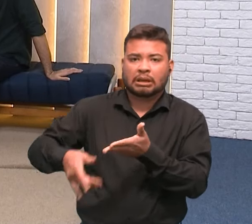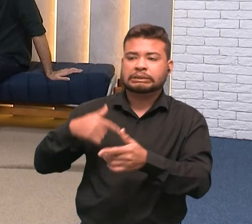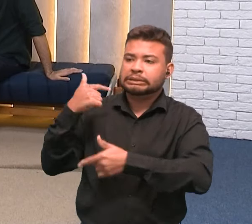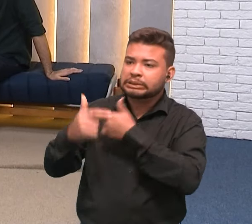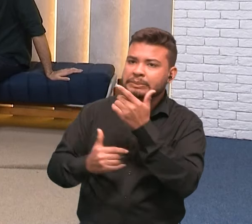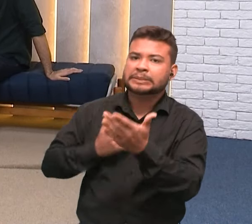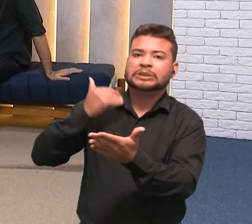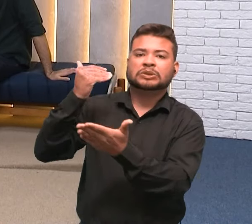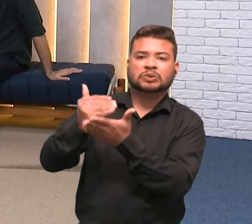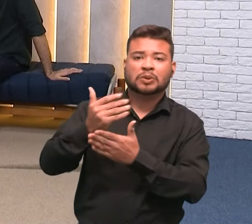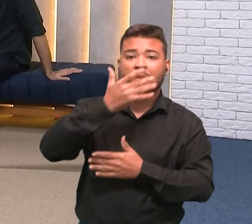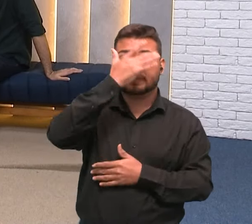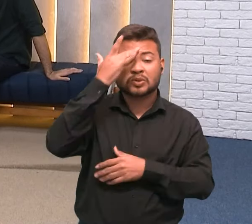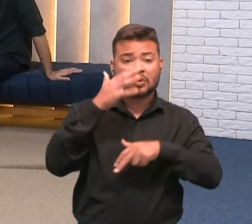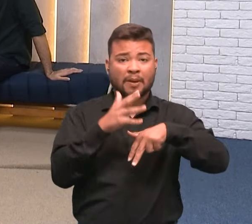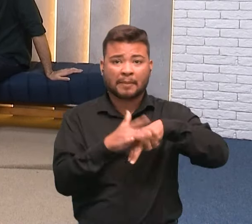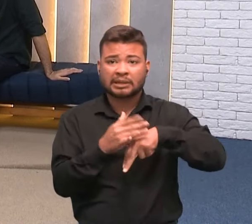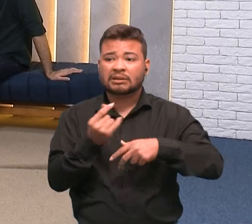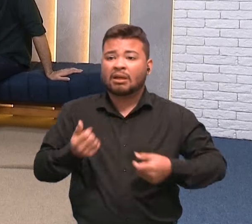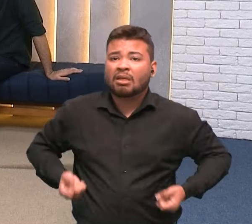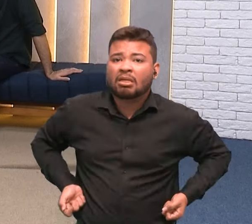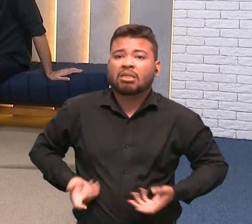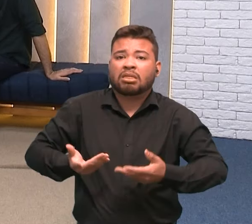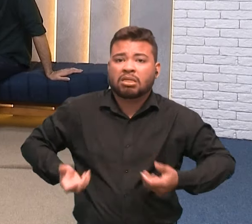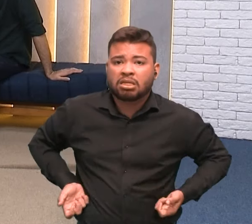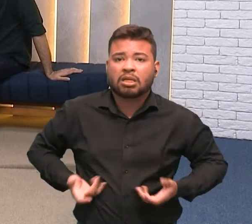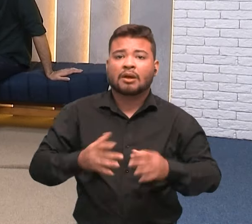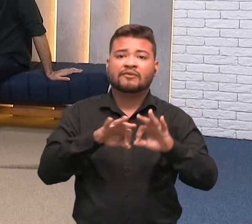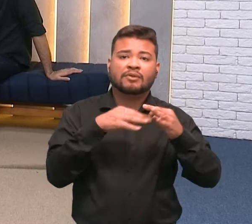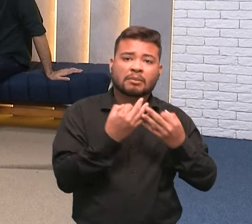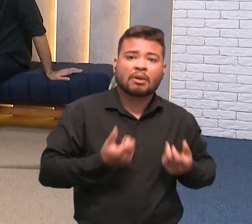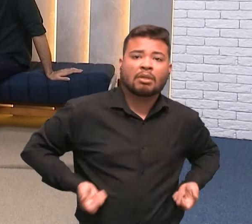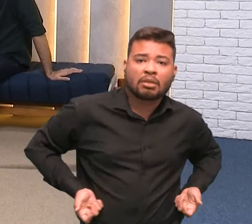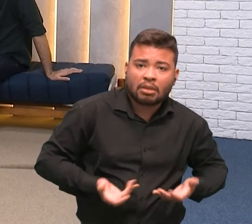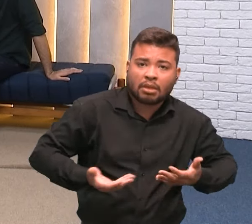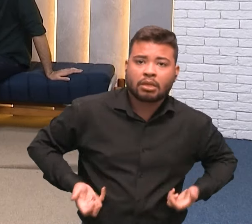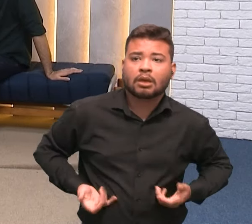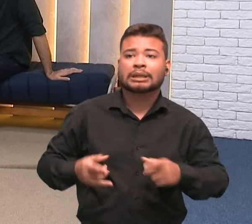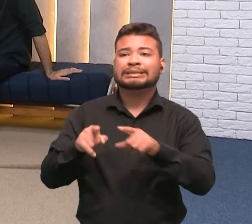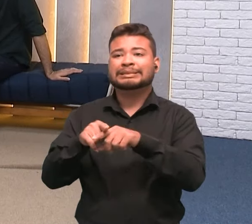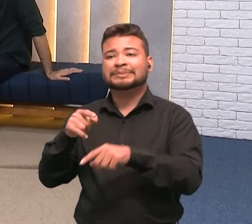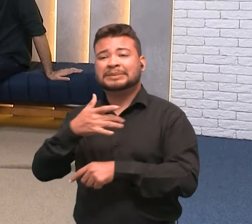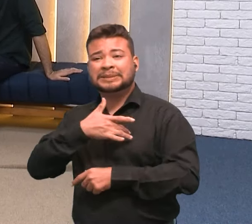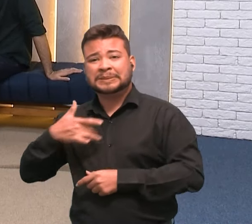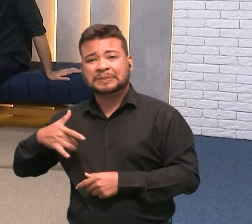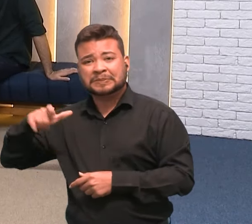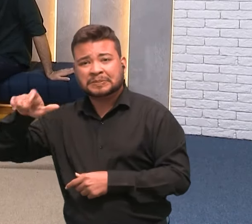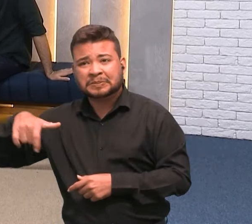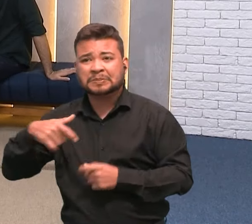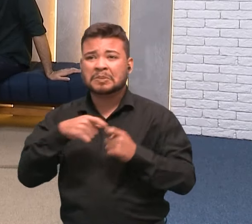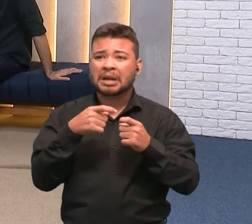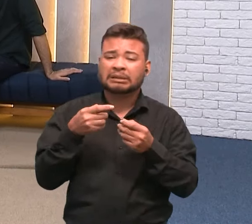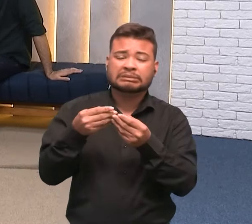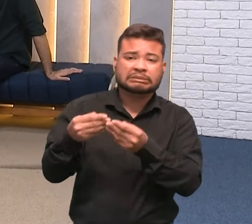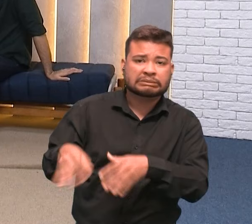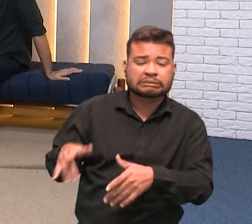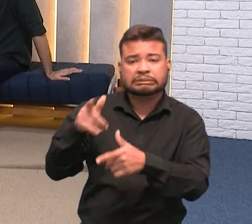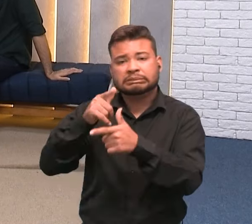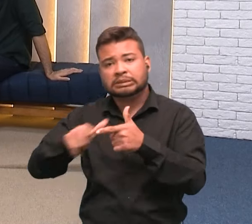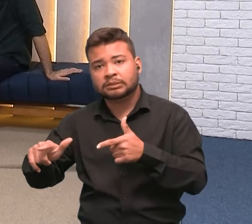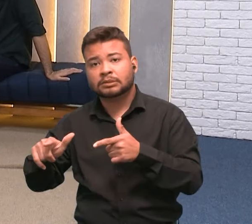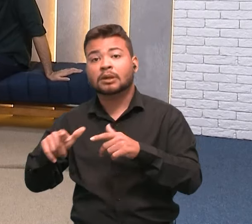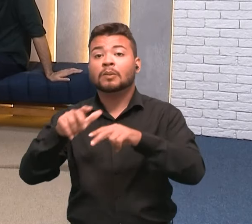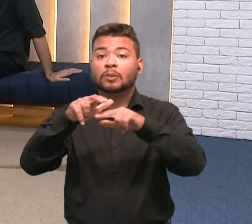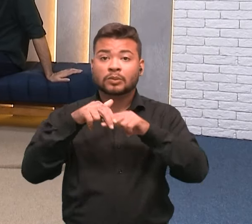ônus para o paciente, para as suas famílias, e também para os planos de saúde, para os médicos. Então, esse aplicativo, ele